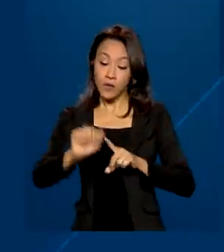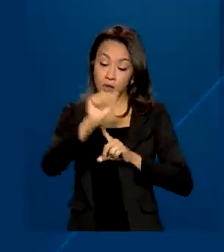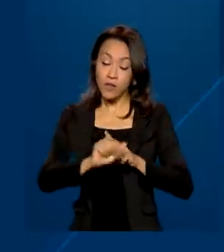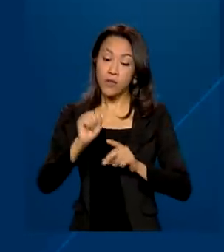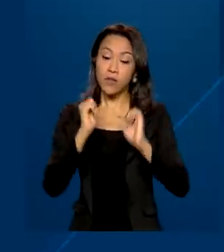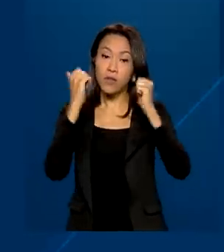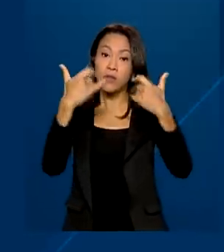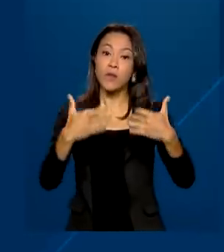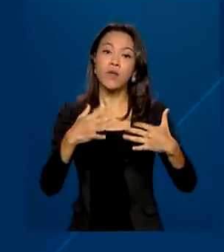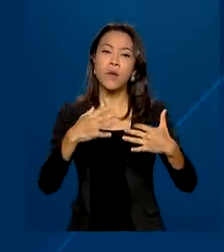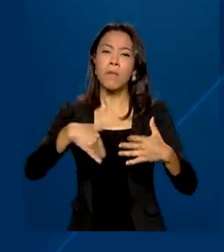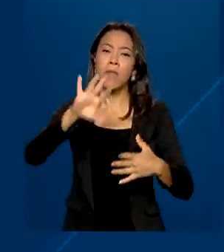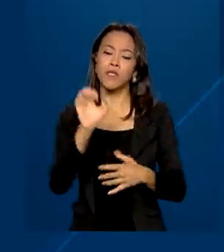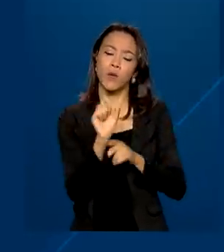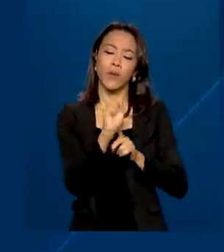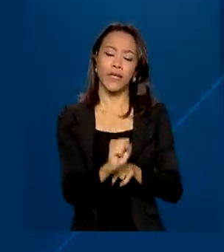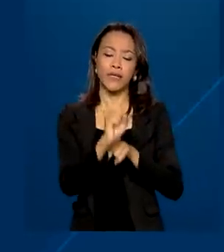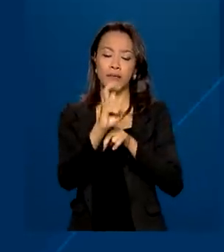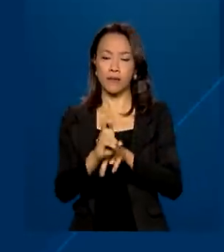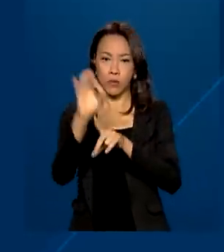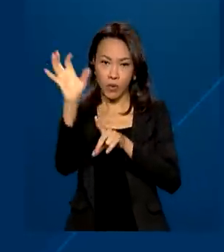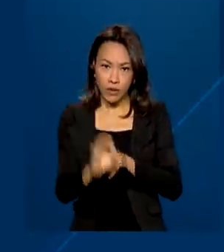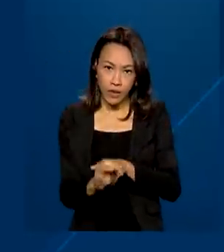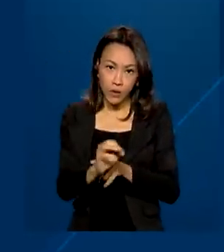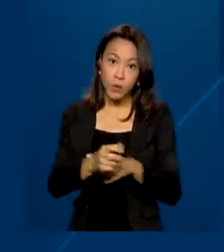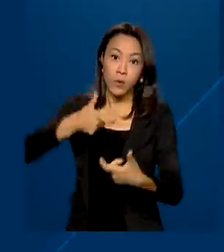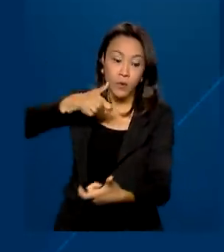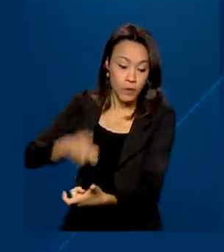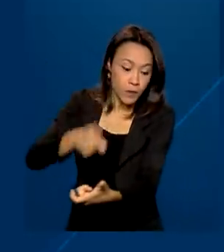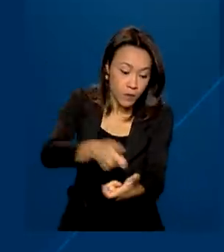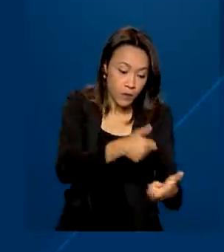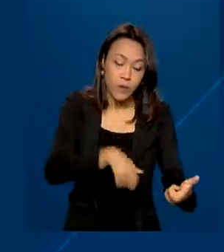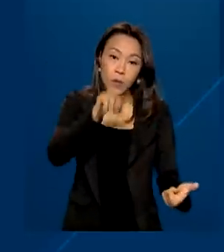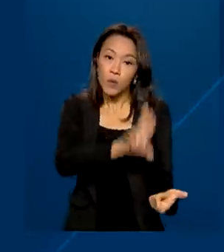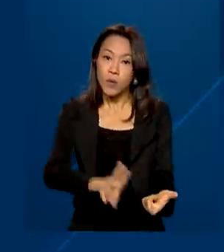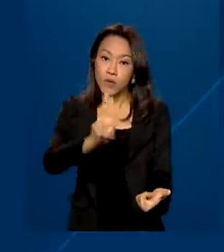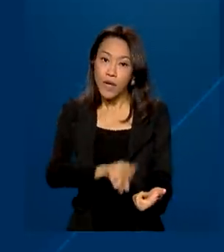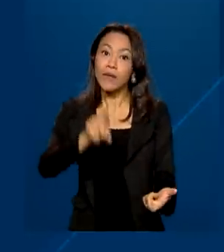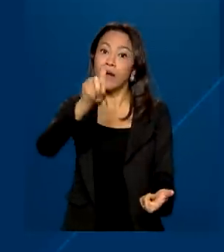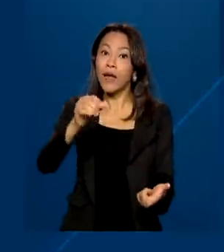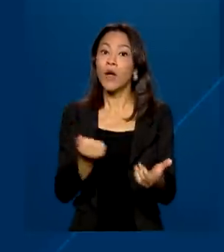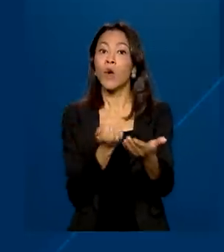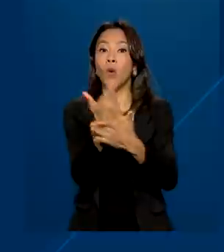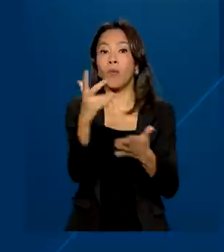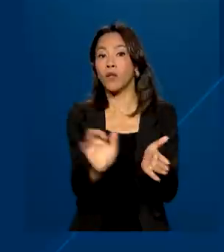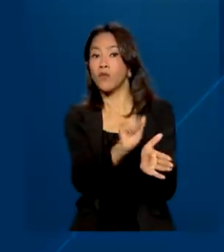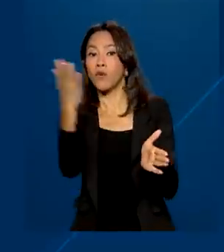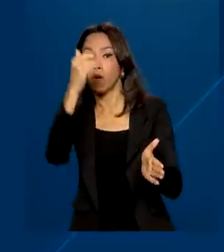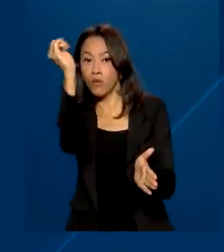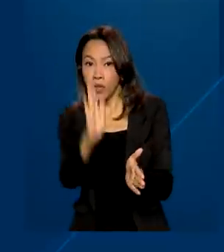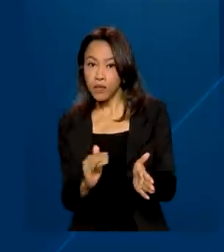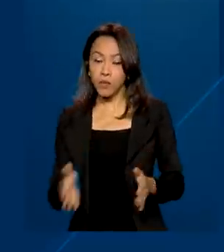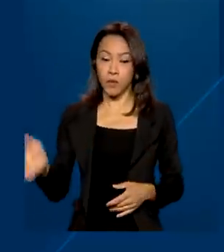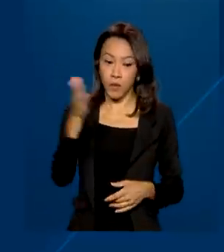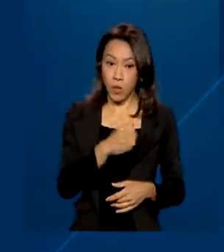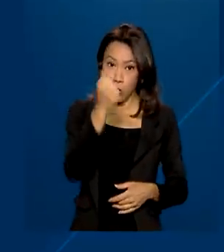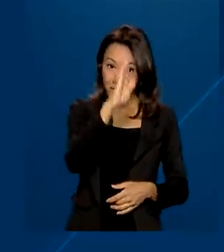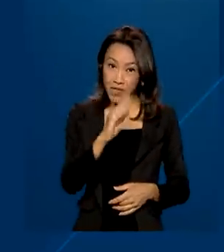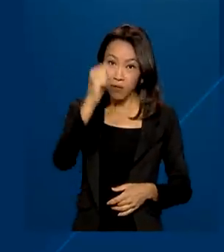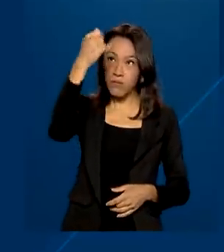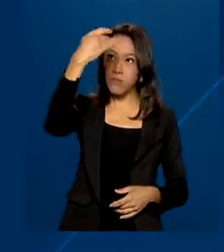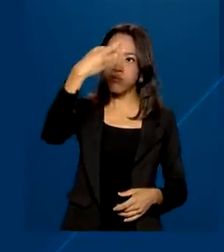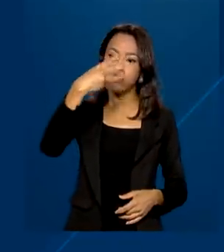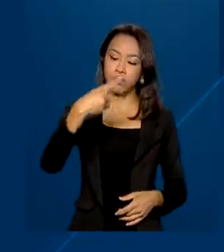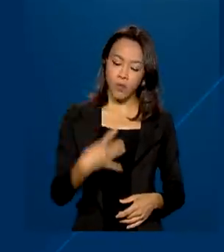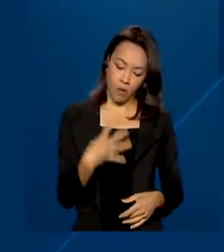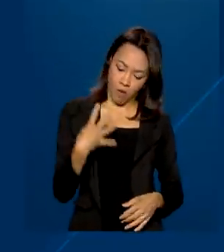de 85% dos fertilizantes utilizados no país são importados. O Brasil ocupa a quarta posição